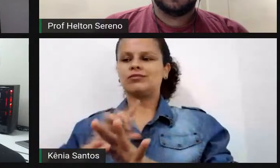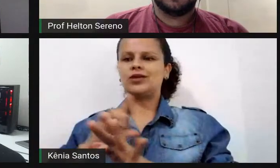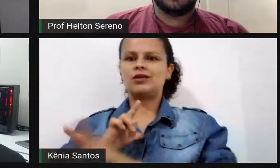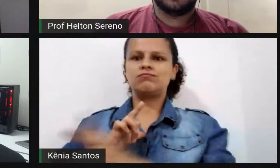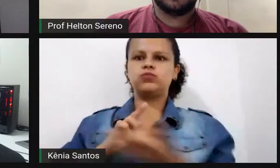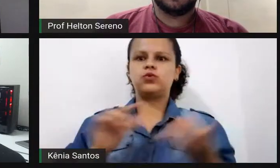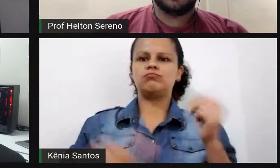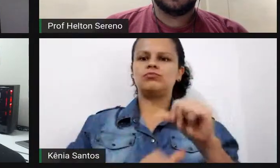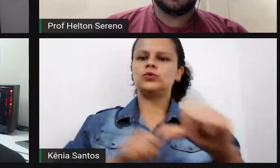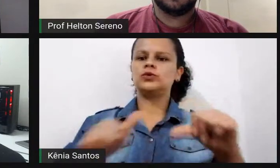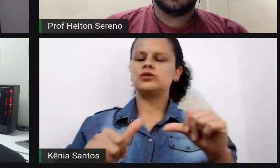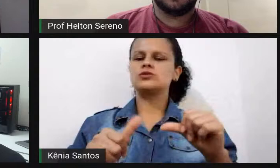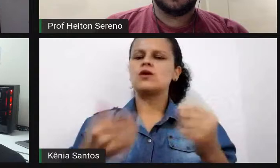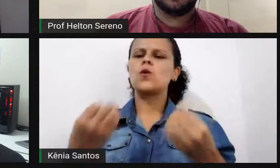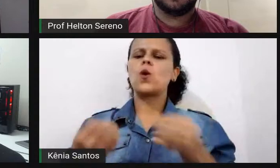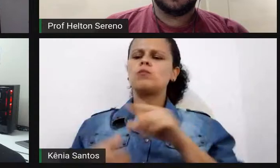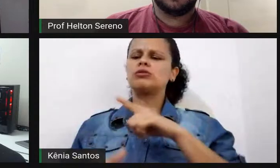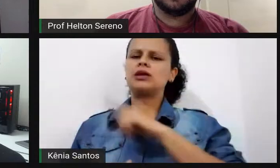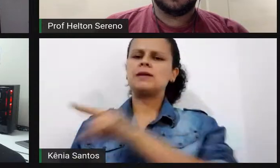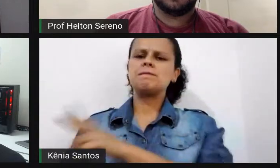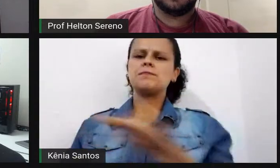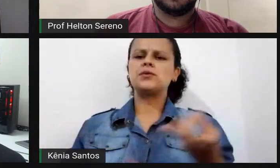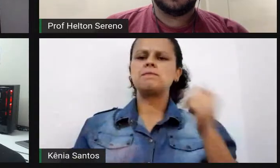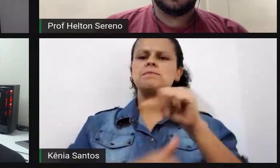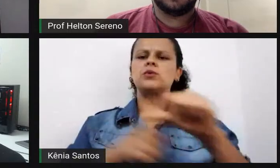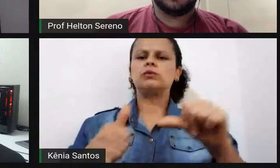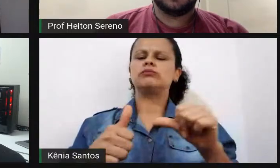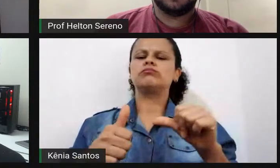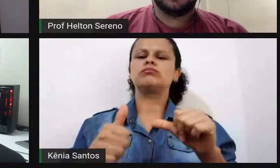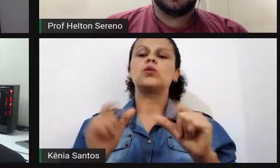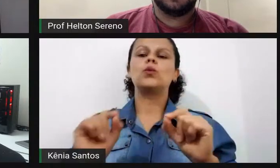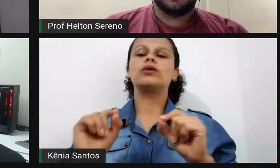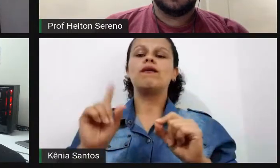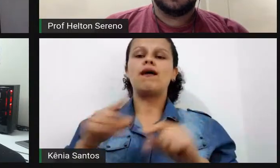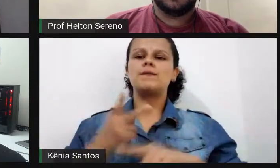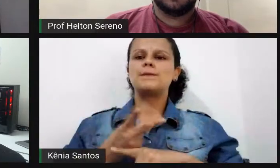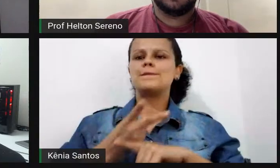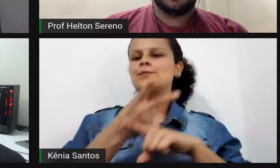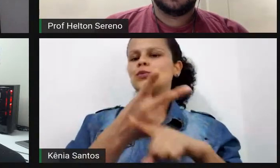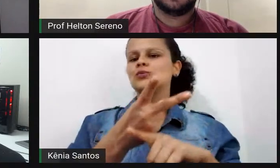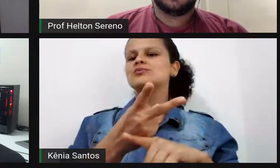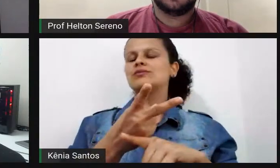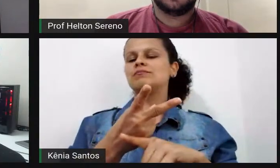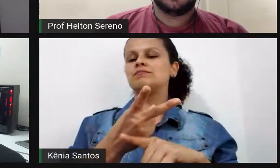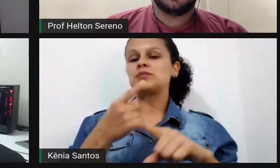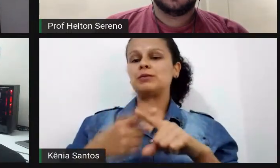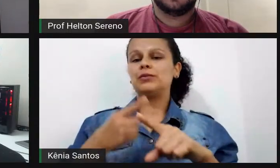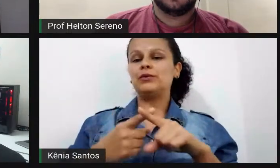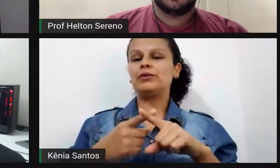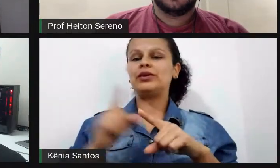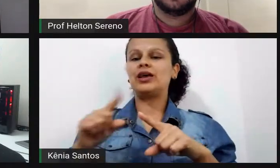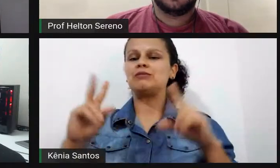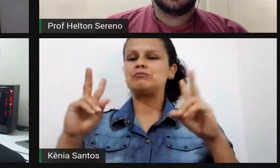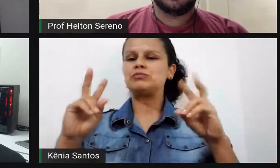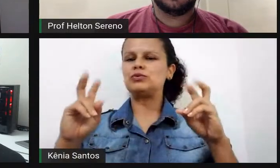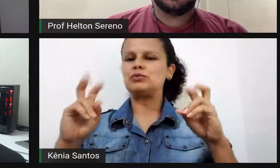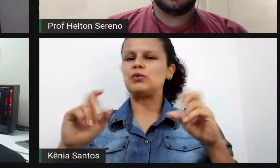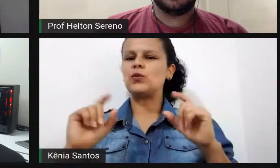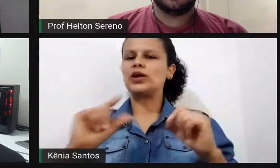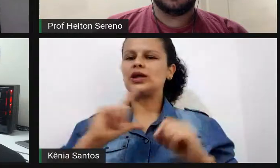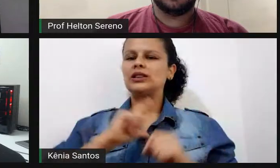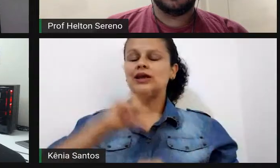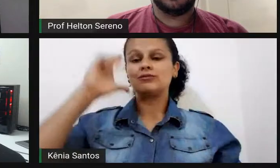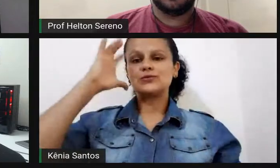combustível para essa transformação foi a busca, a perseguição do que eles chamam de Finnish Dream, o sonho